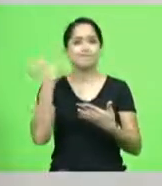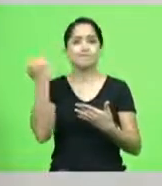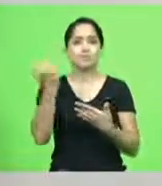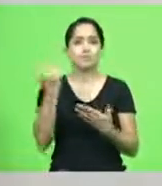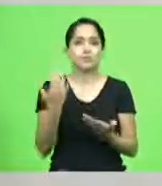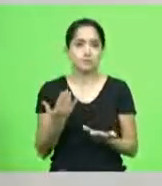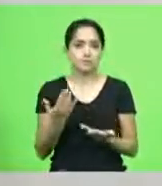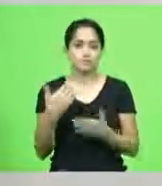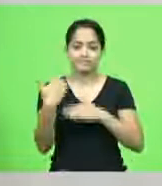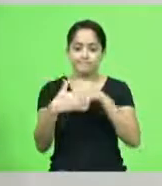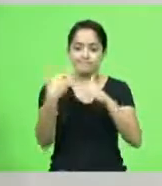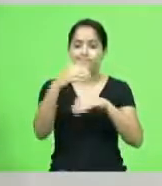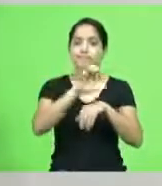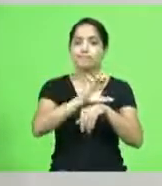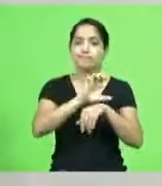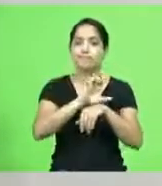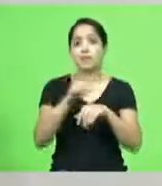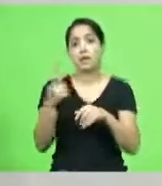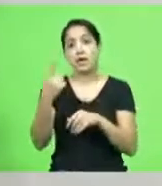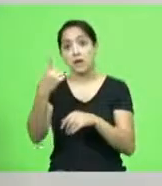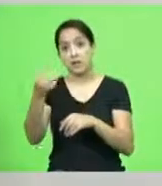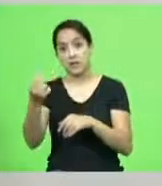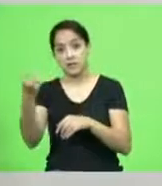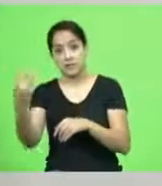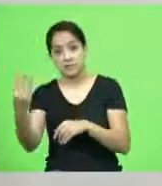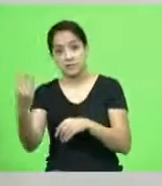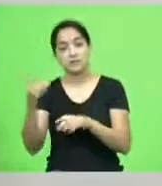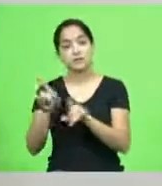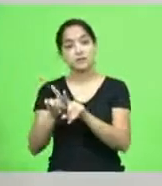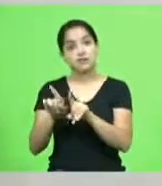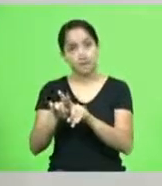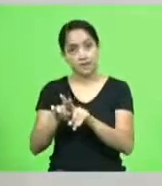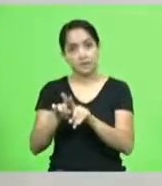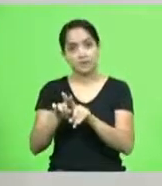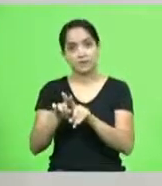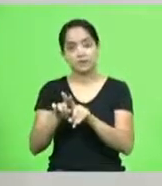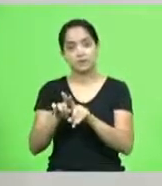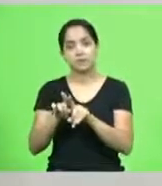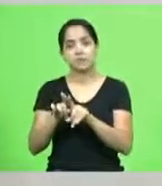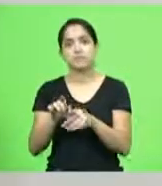estado a 163 então dispensa comentários